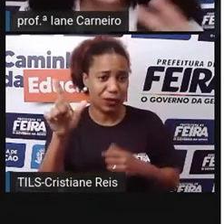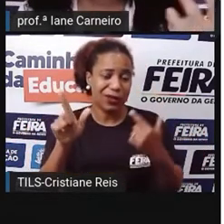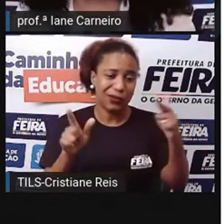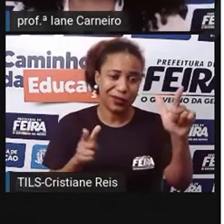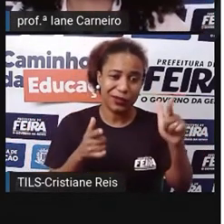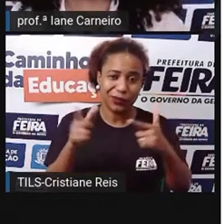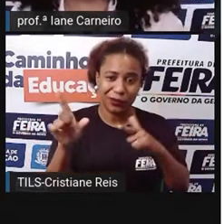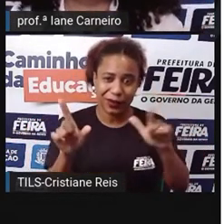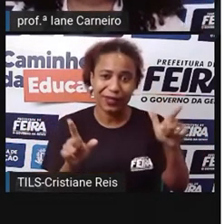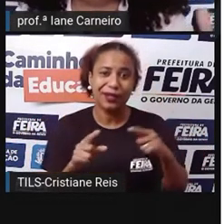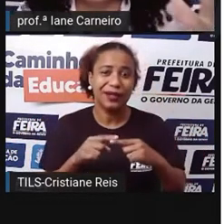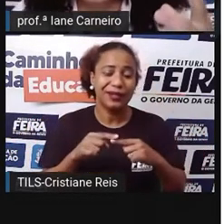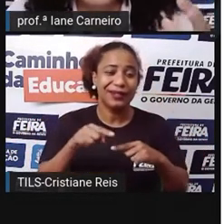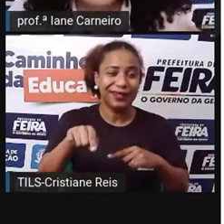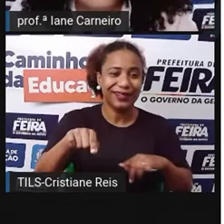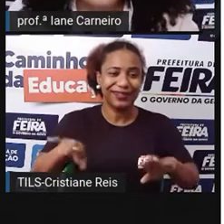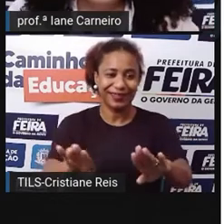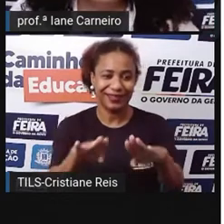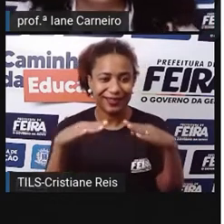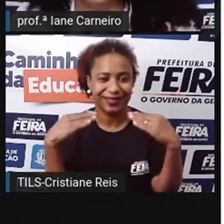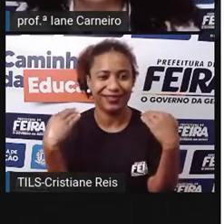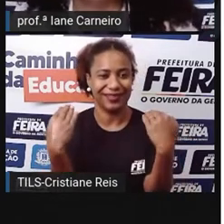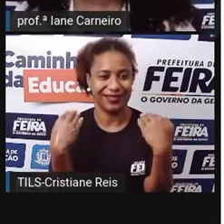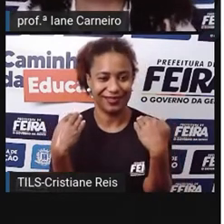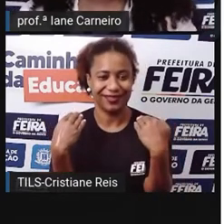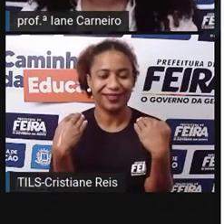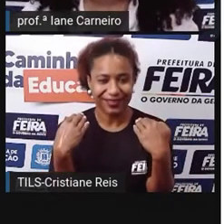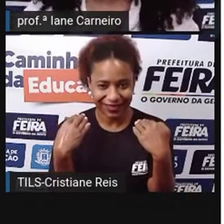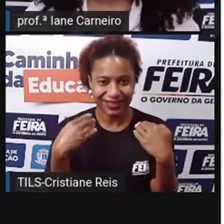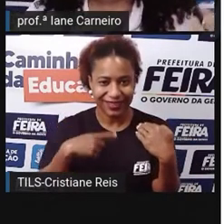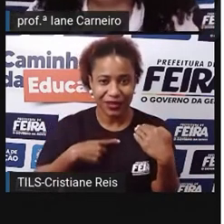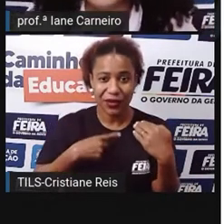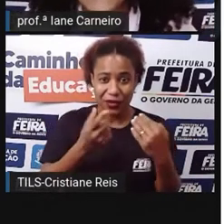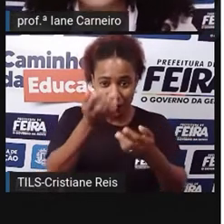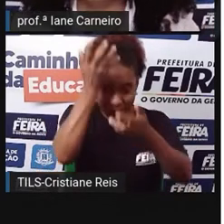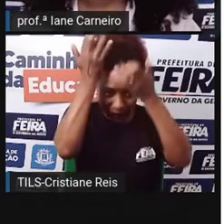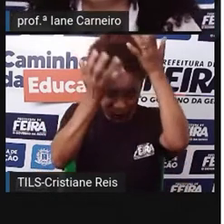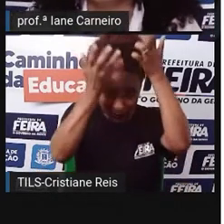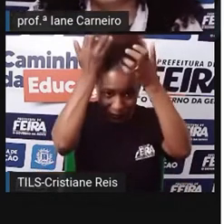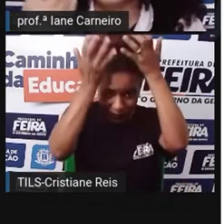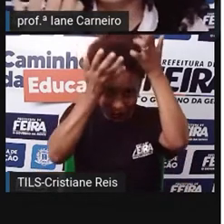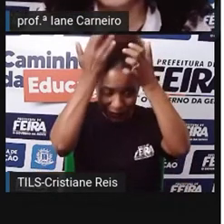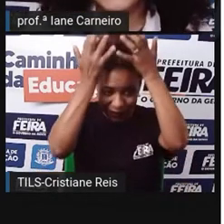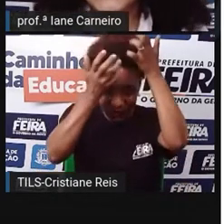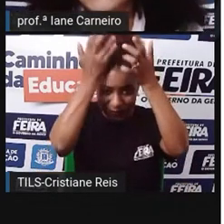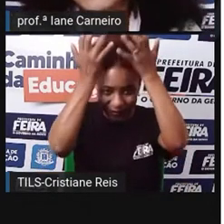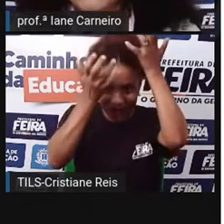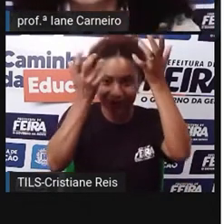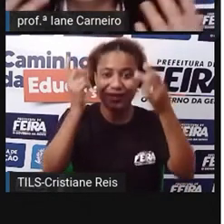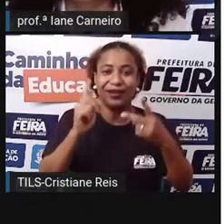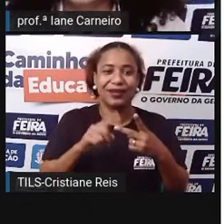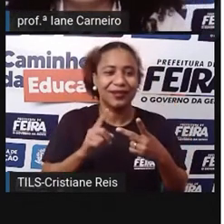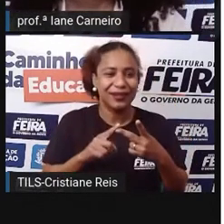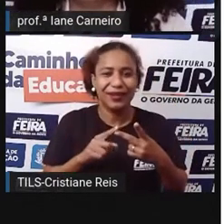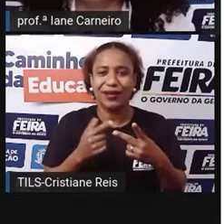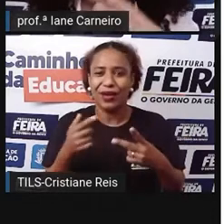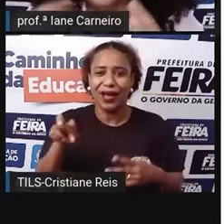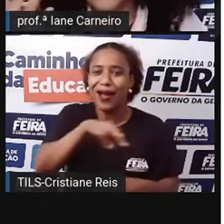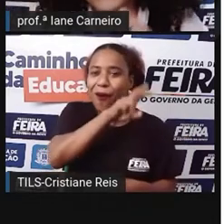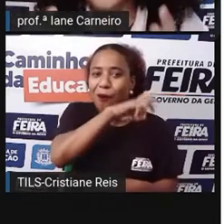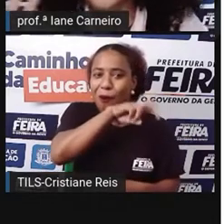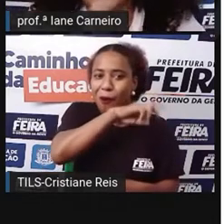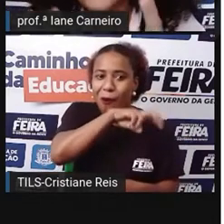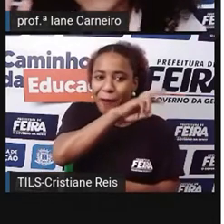O Curupira, por exemplo, que tem um cabelo de fogo. O Boitatá, a sereia, a mula sem cabeça.